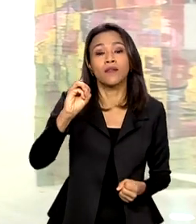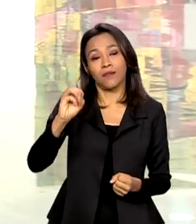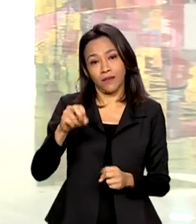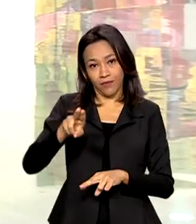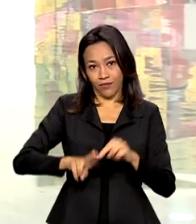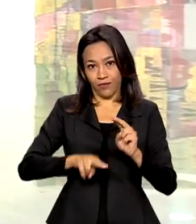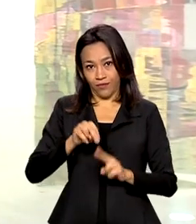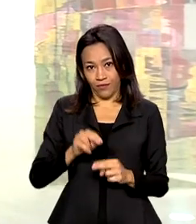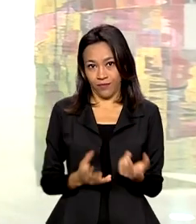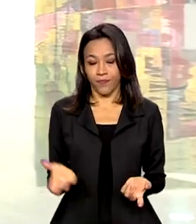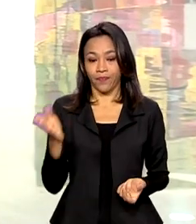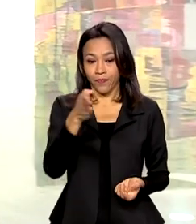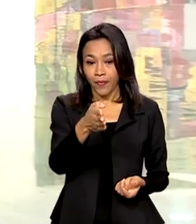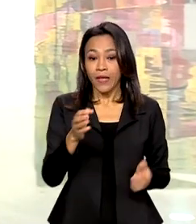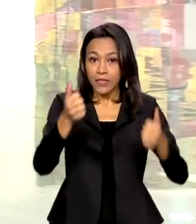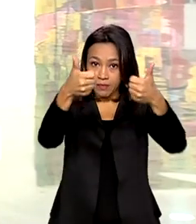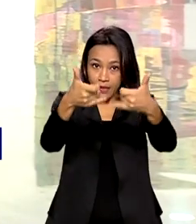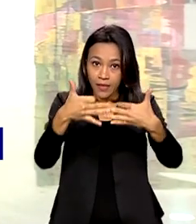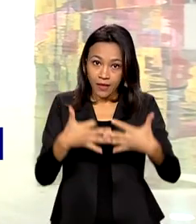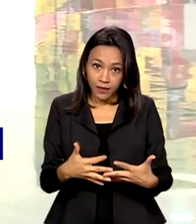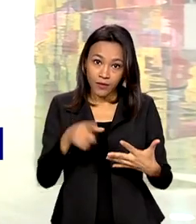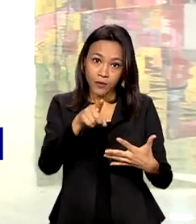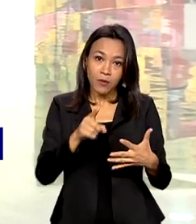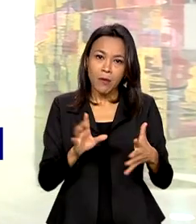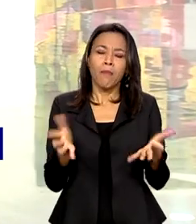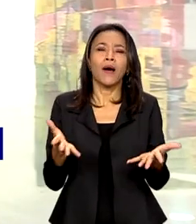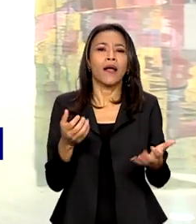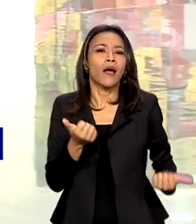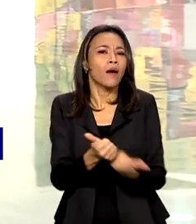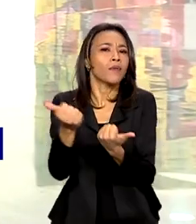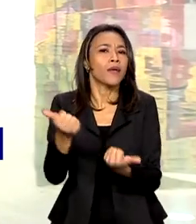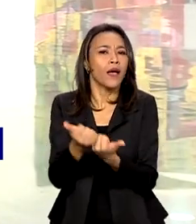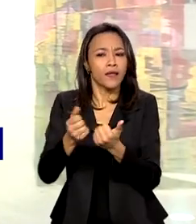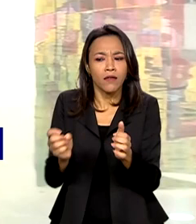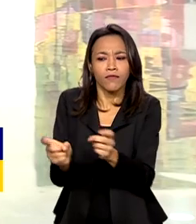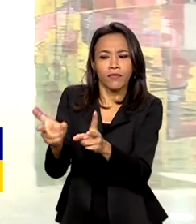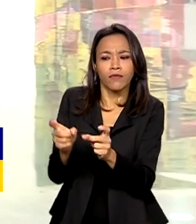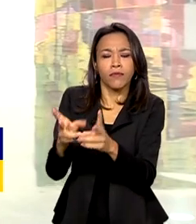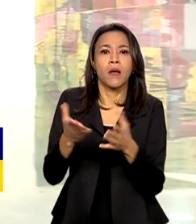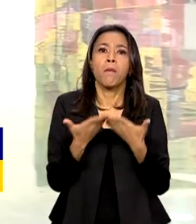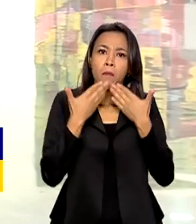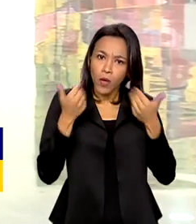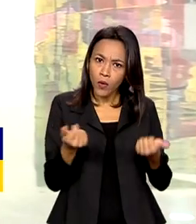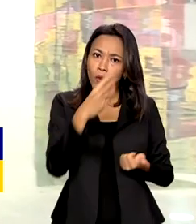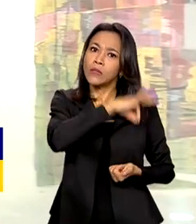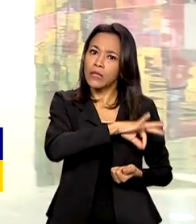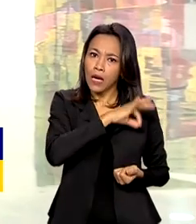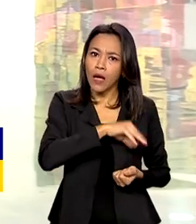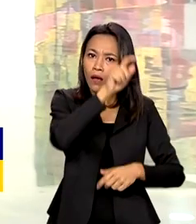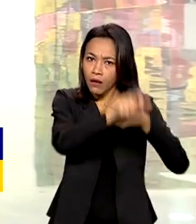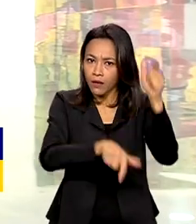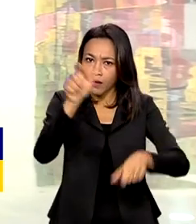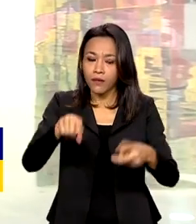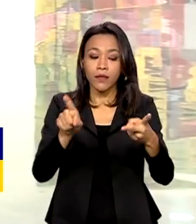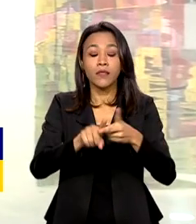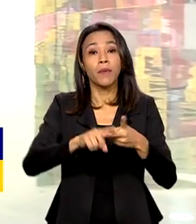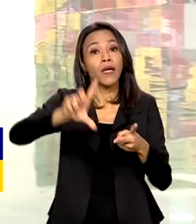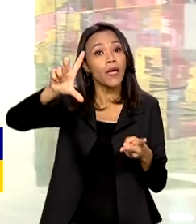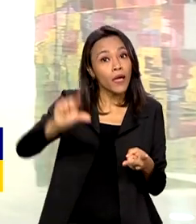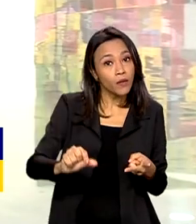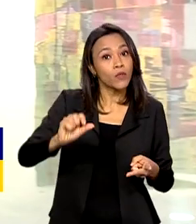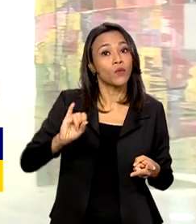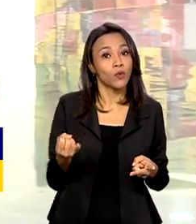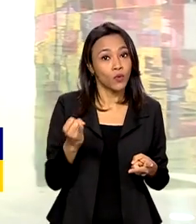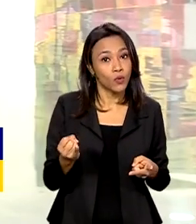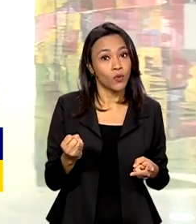aumentar as vendas de carros financiados está na melhoria da renda das pessoas e na redução da taxa de juros, que